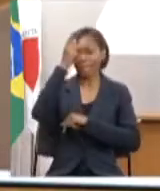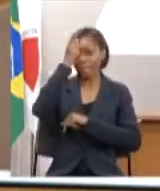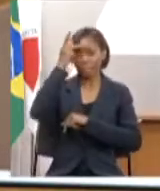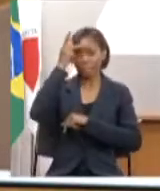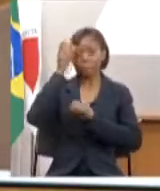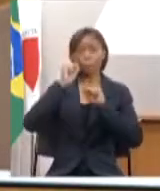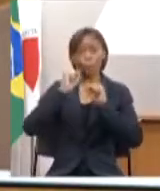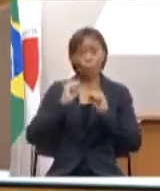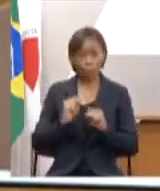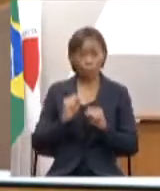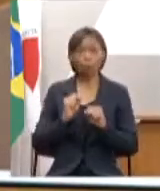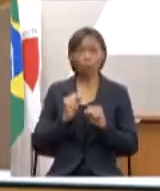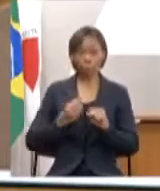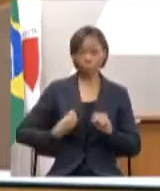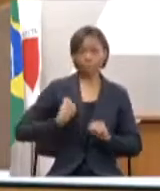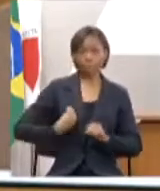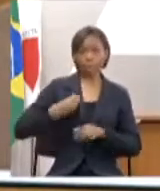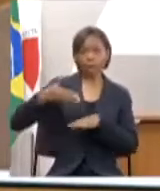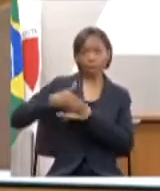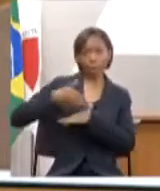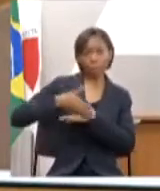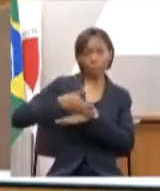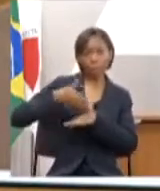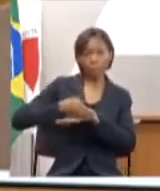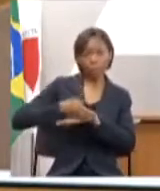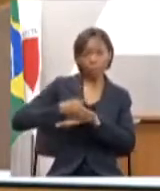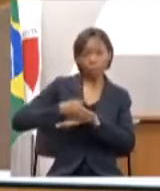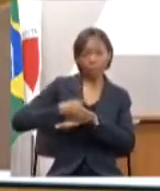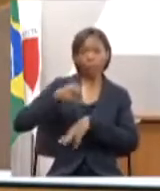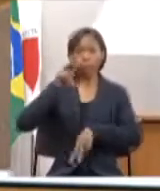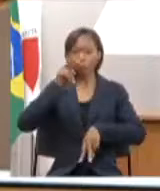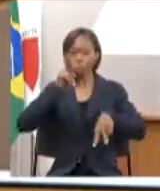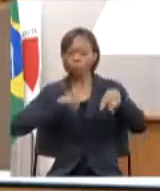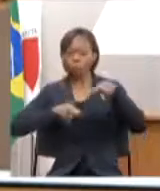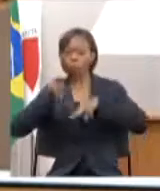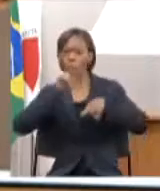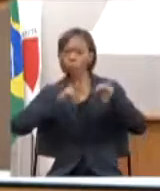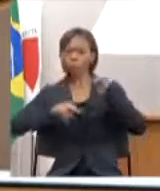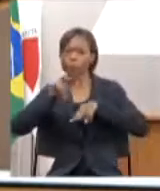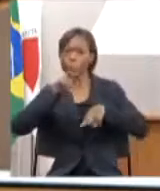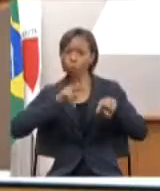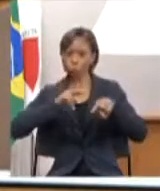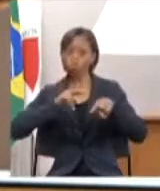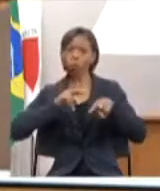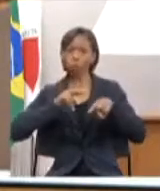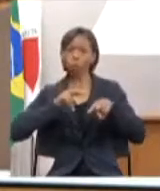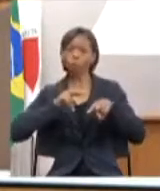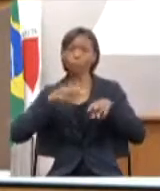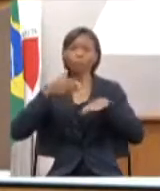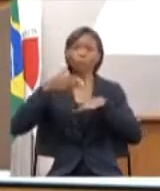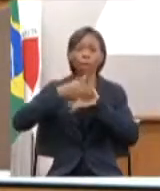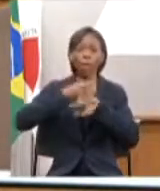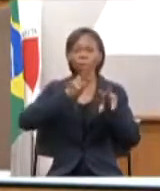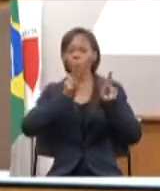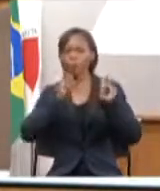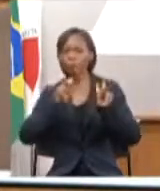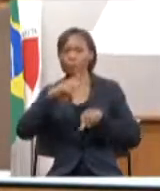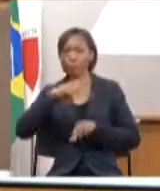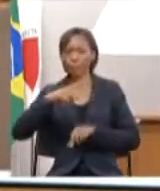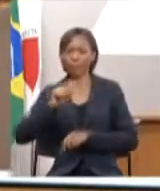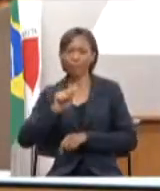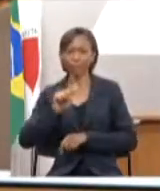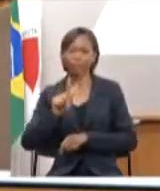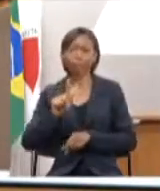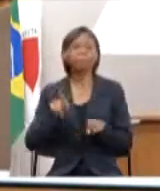através da consulta pública virtual em relação ao planejamento, ao PPAG. Inclusive, quero